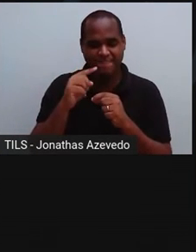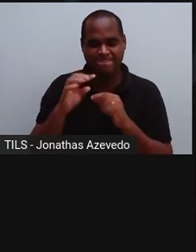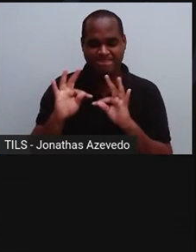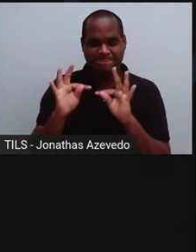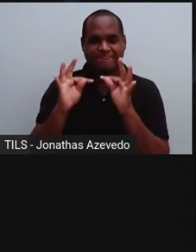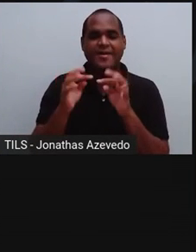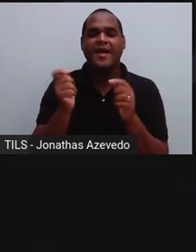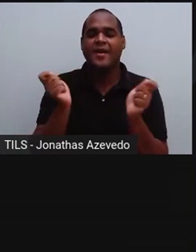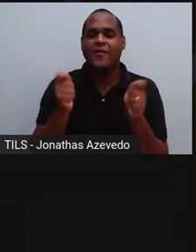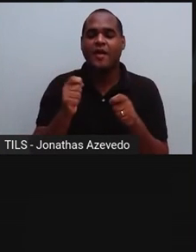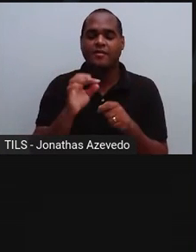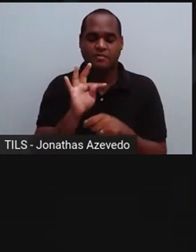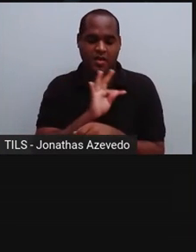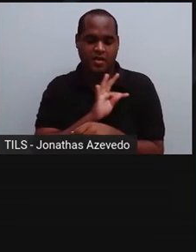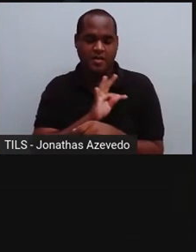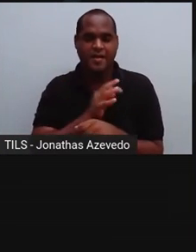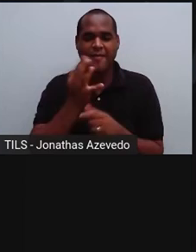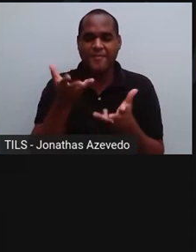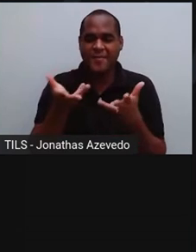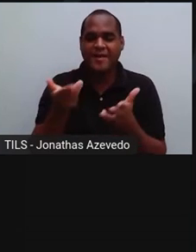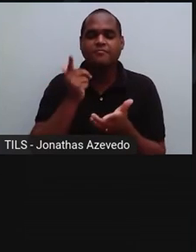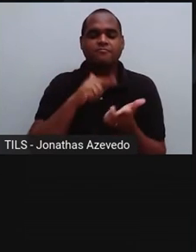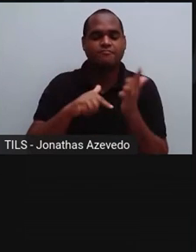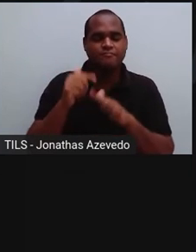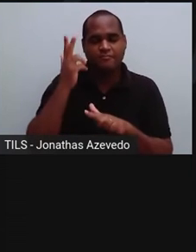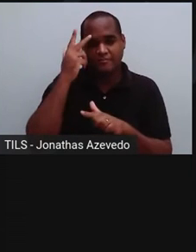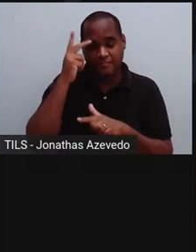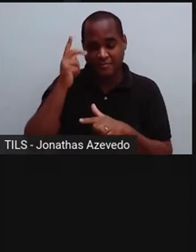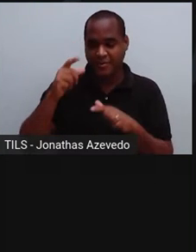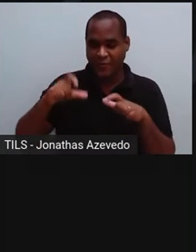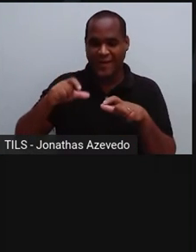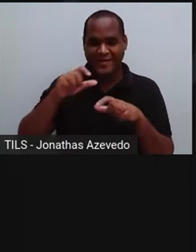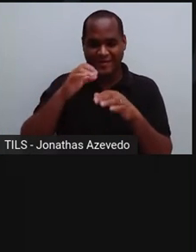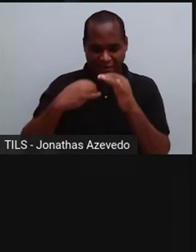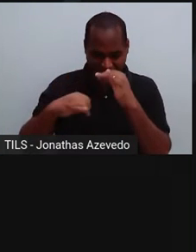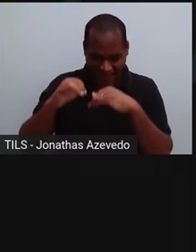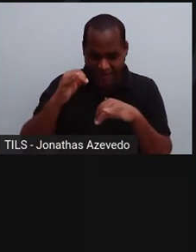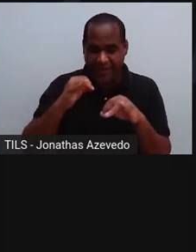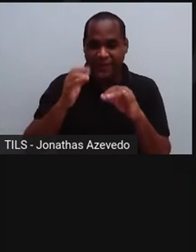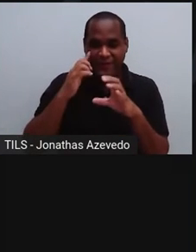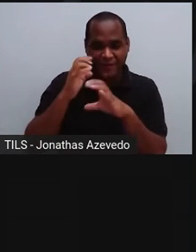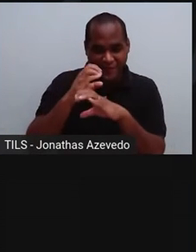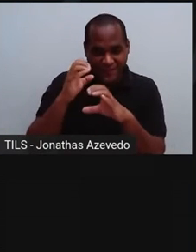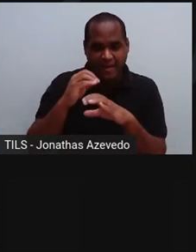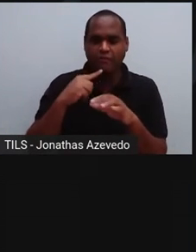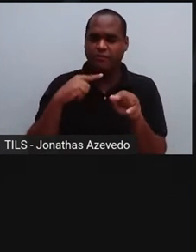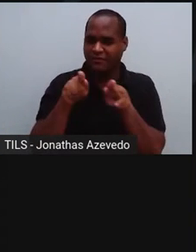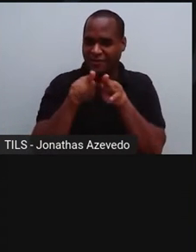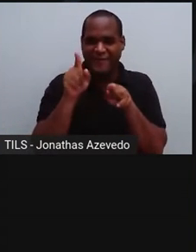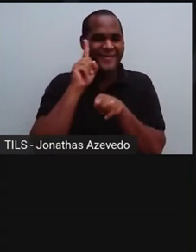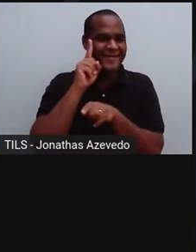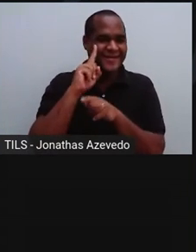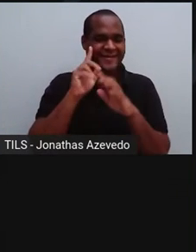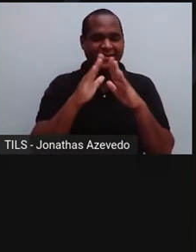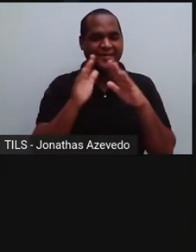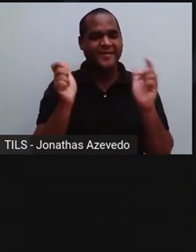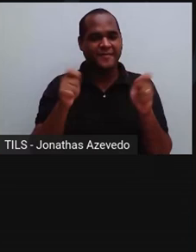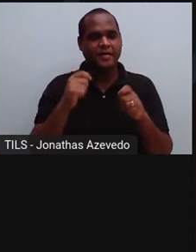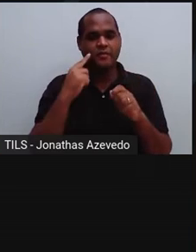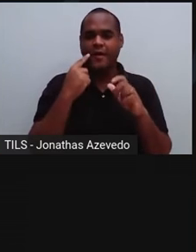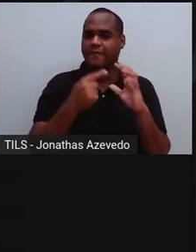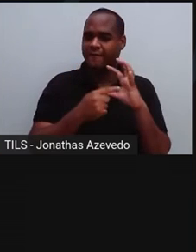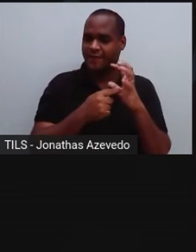separação bastante comuns, não apenas no laboratório, mas no dia a dia aí na sua casa. O processo de ventilação